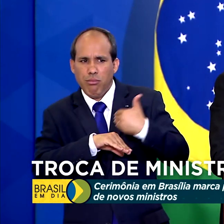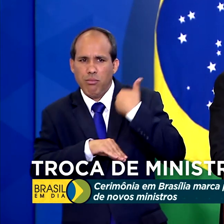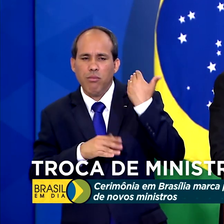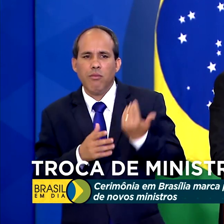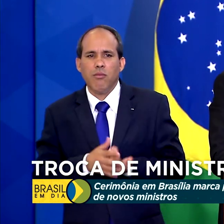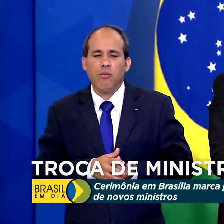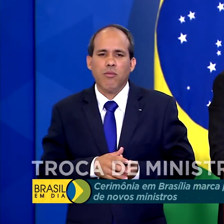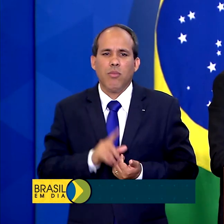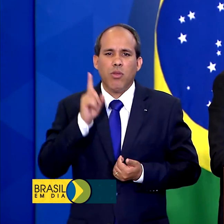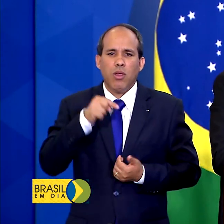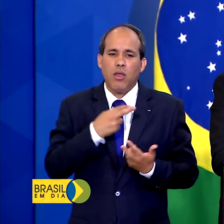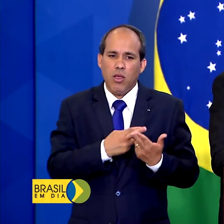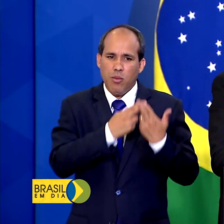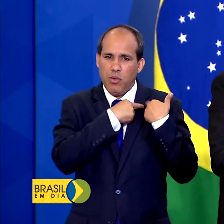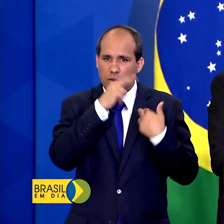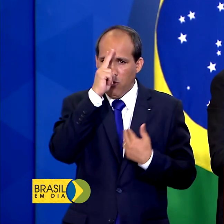É uma tremenda responsabilidade.